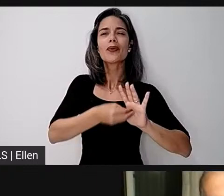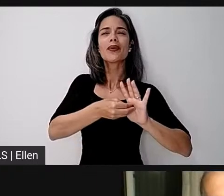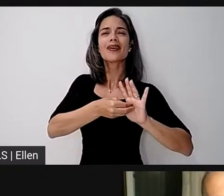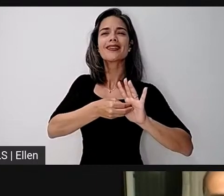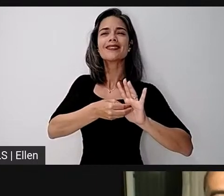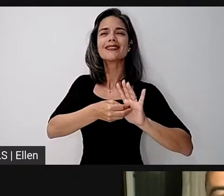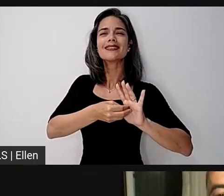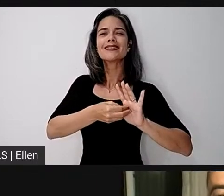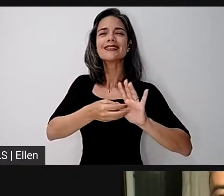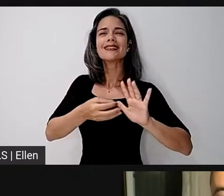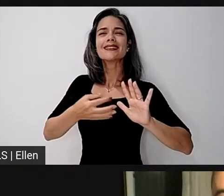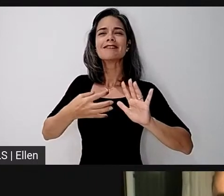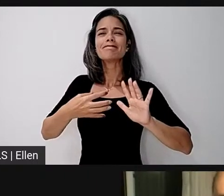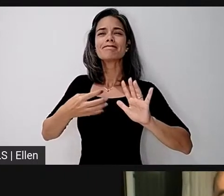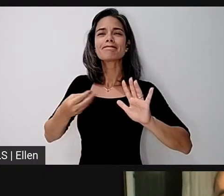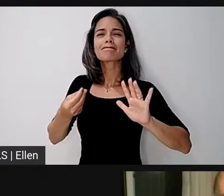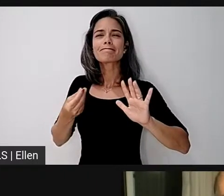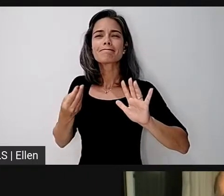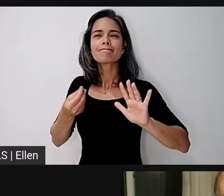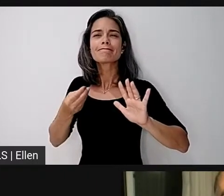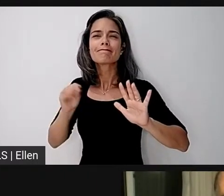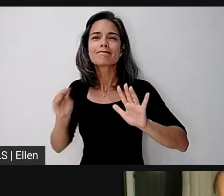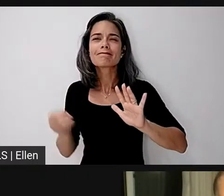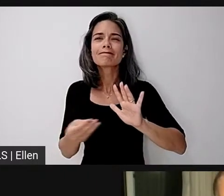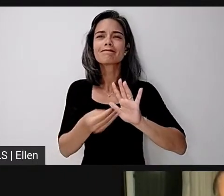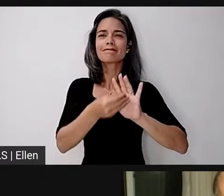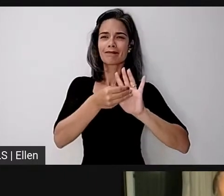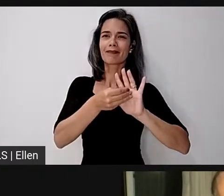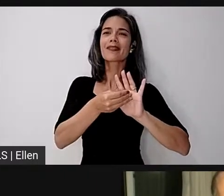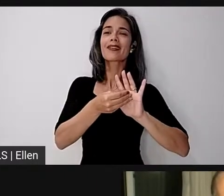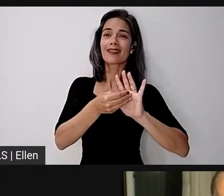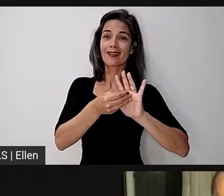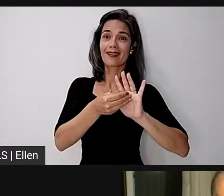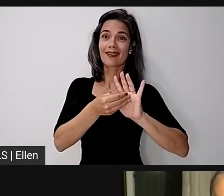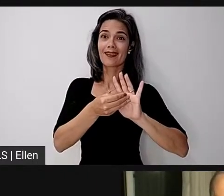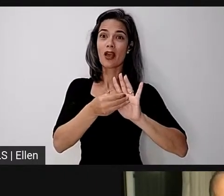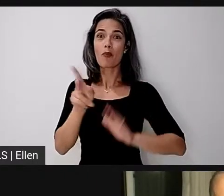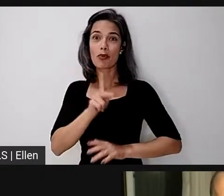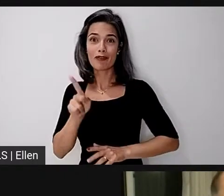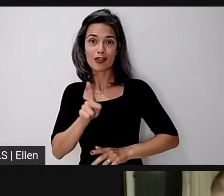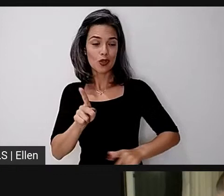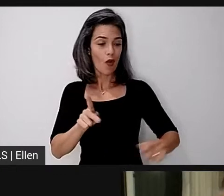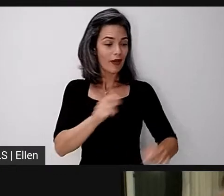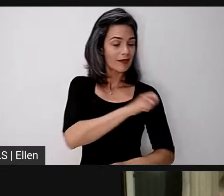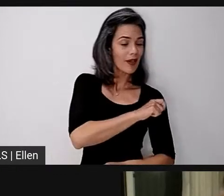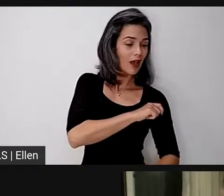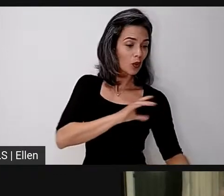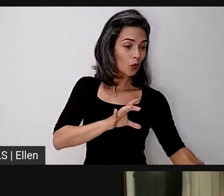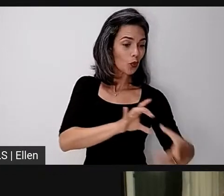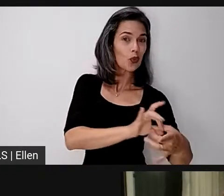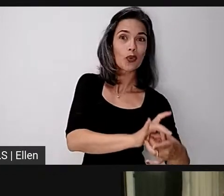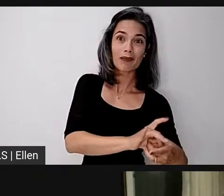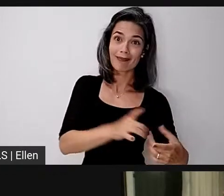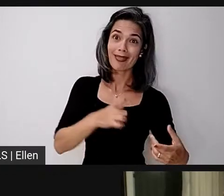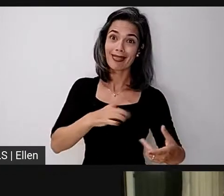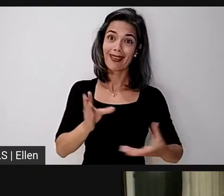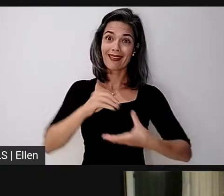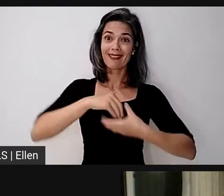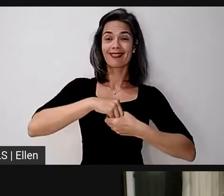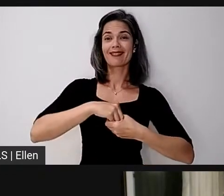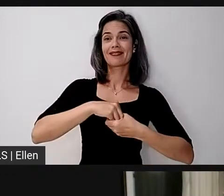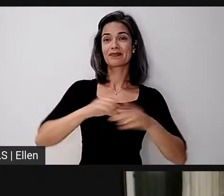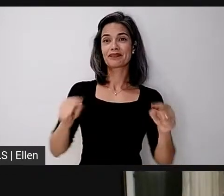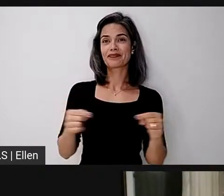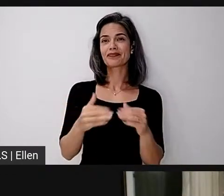enredada na produção que fazemos conjuntamente, nós e os nossos estudantes. Eu estou falando essas coisas para vocês, eu acabei